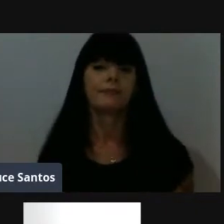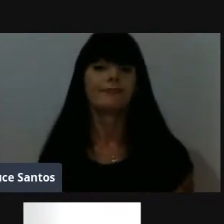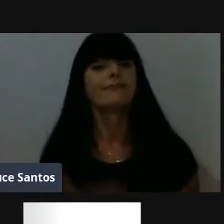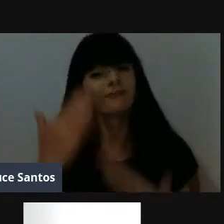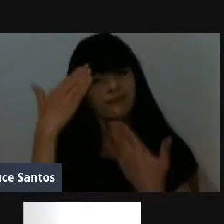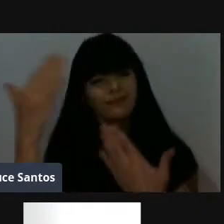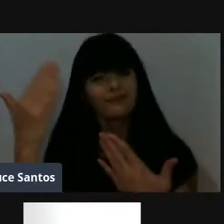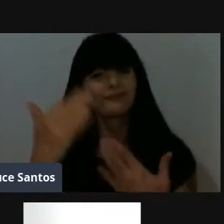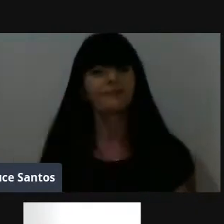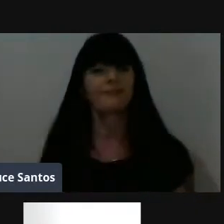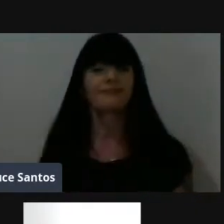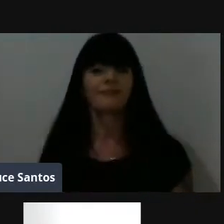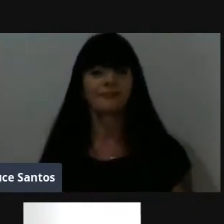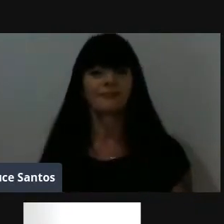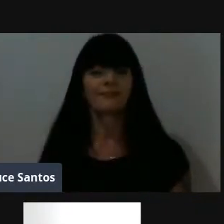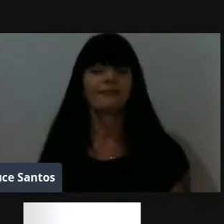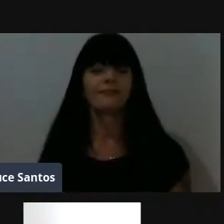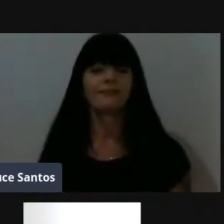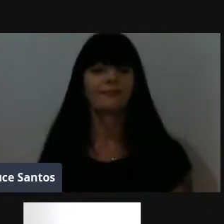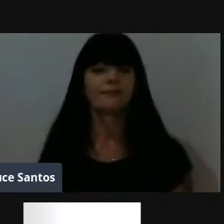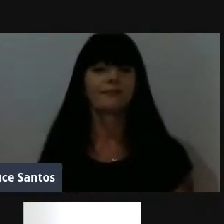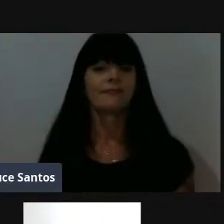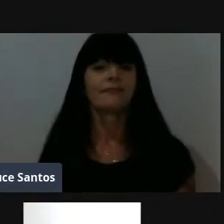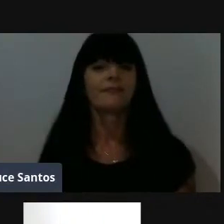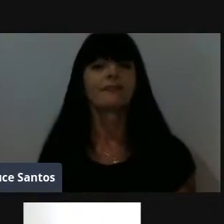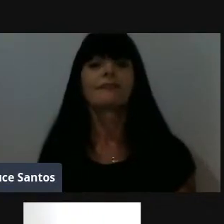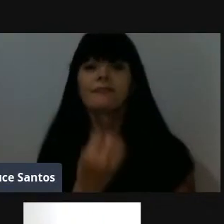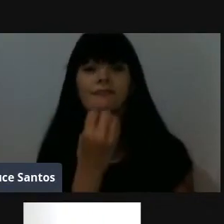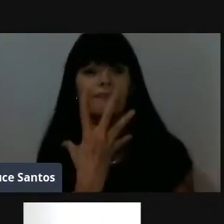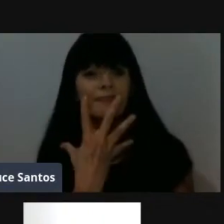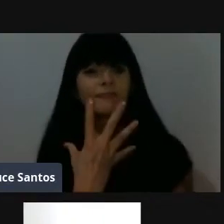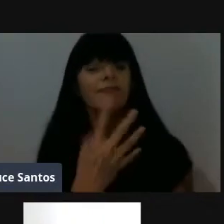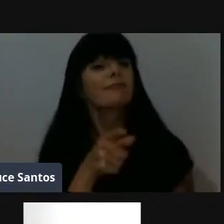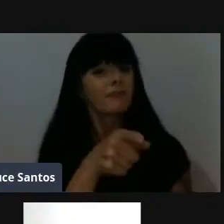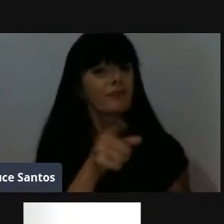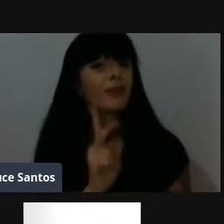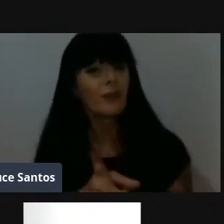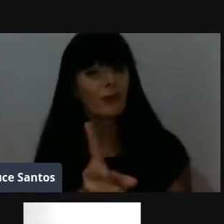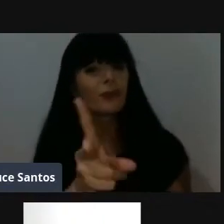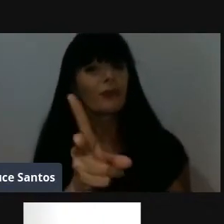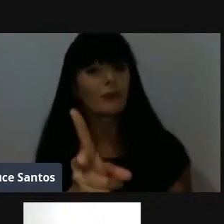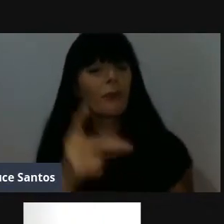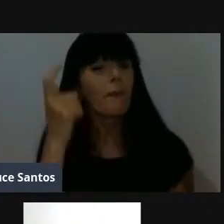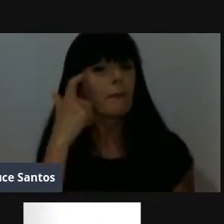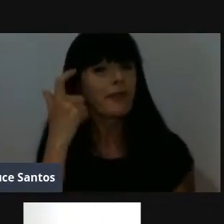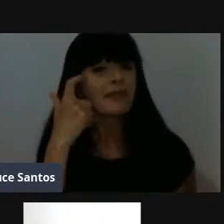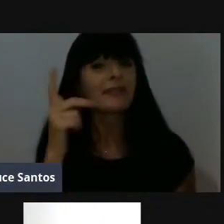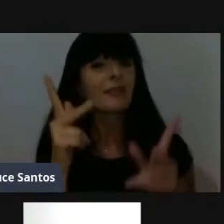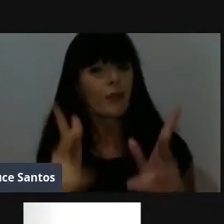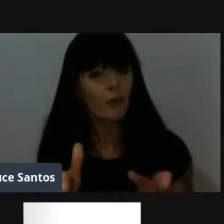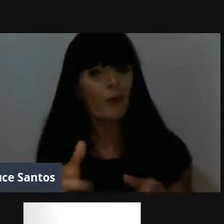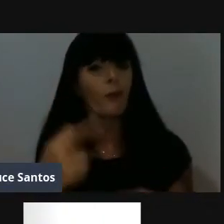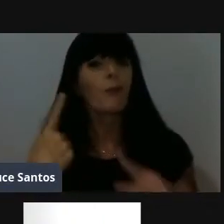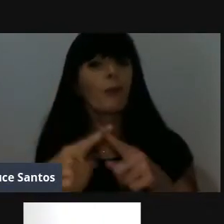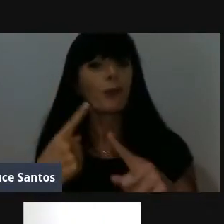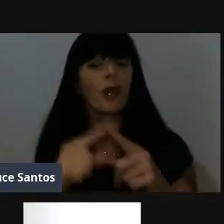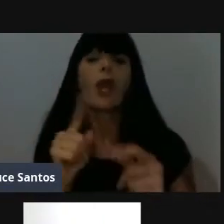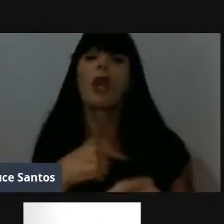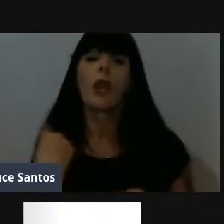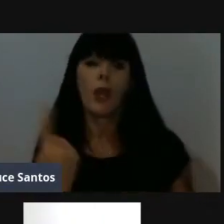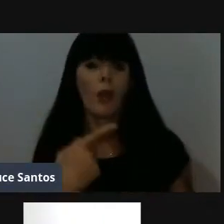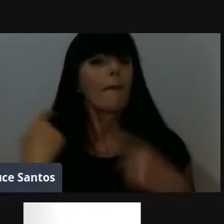Obrigada. Muito bom que você continue com esses pensamentos, porque estamos realmente